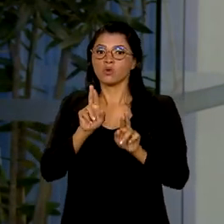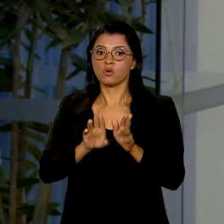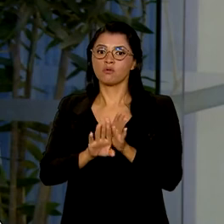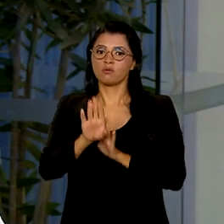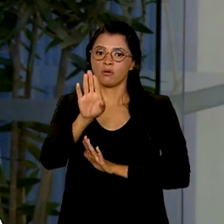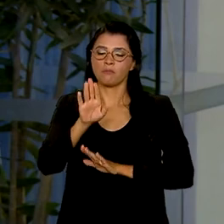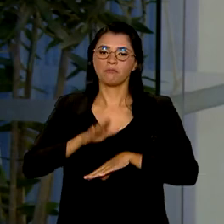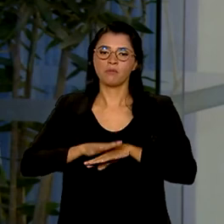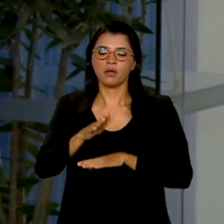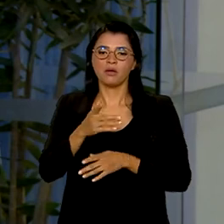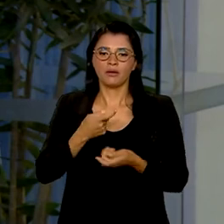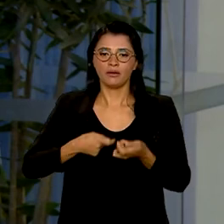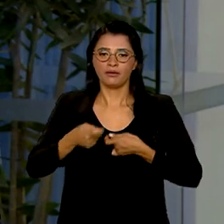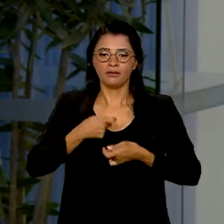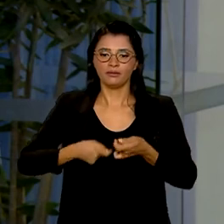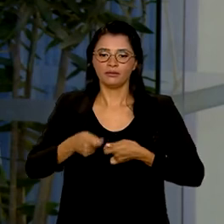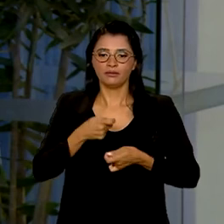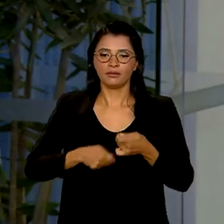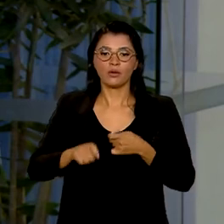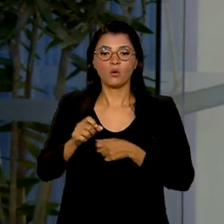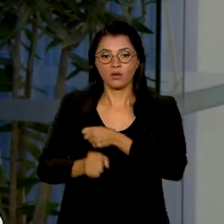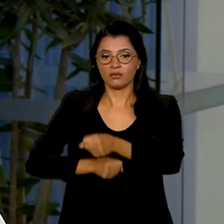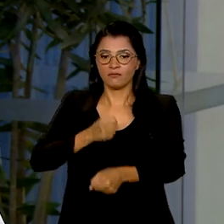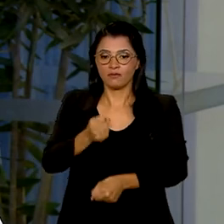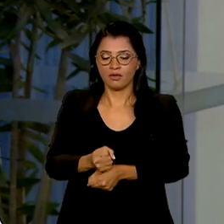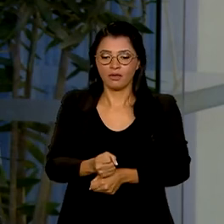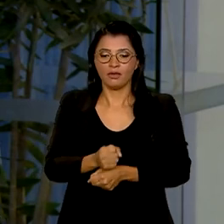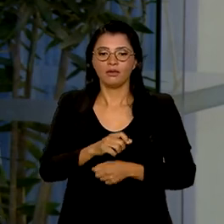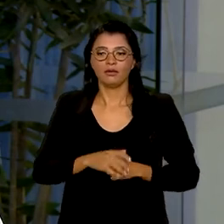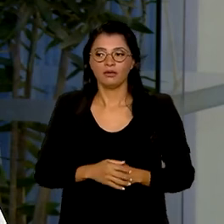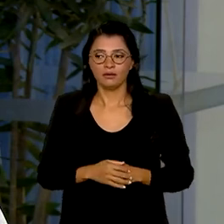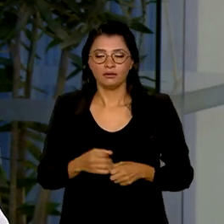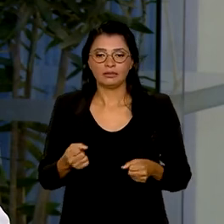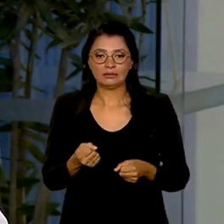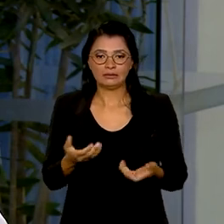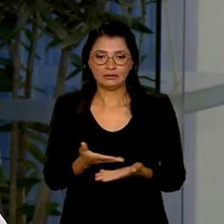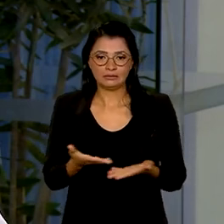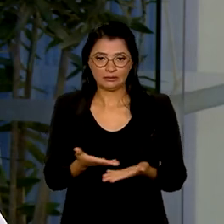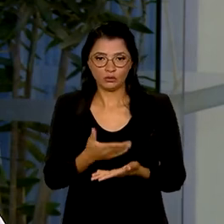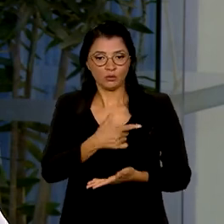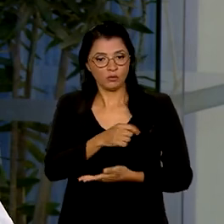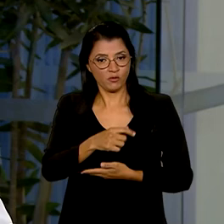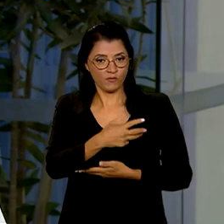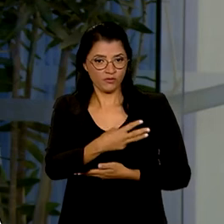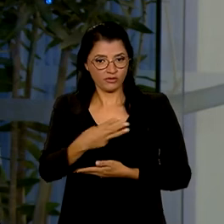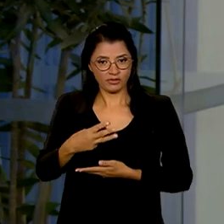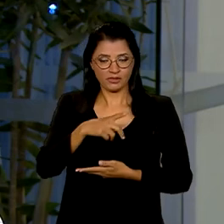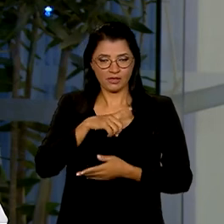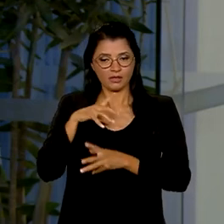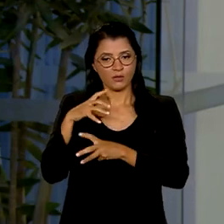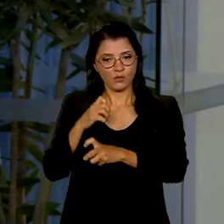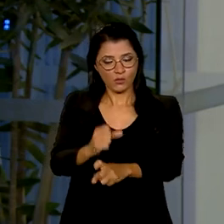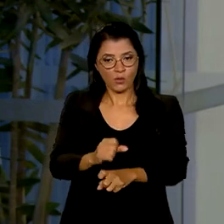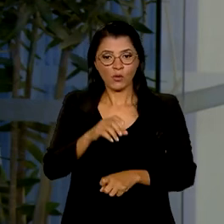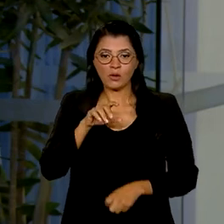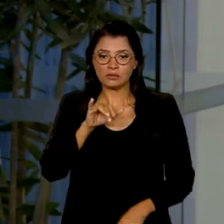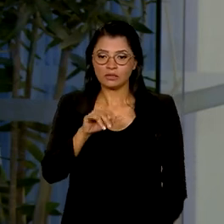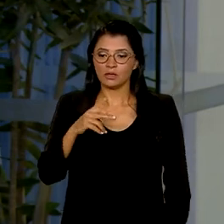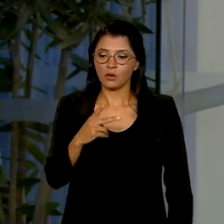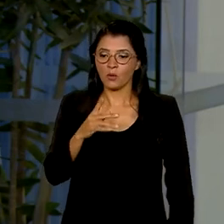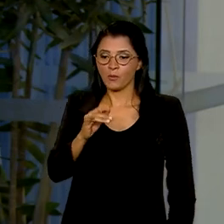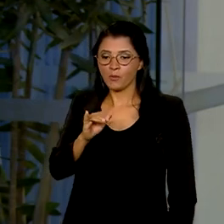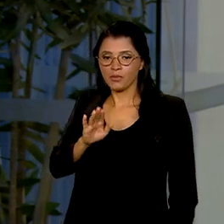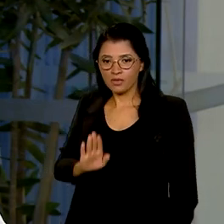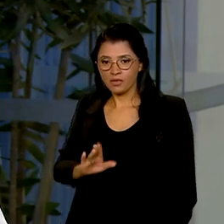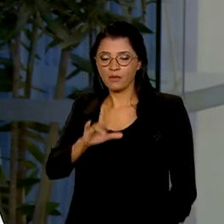economia brasileira, tanto para este ano quanto para o ano que vem. Então, para este ano, para 2023, agora eles calculam que o PIB fecha o